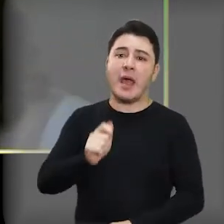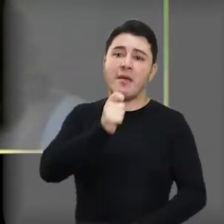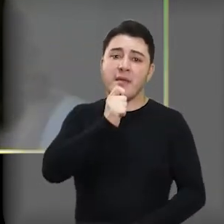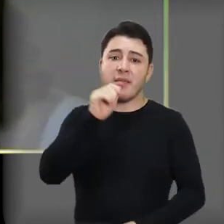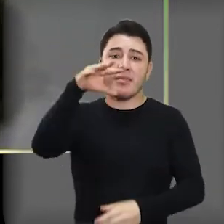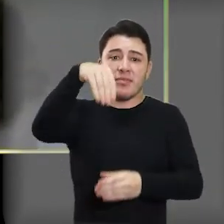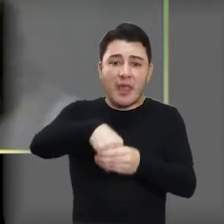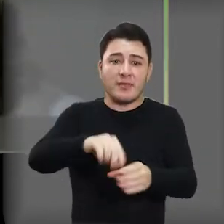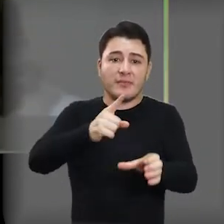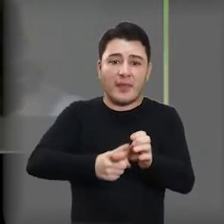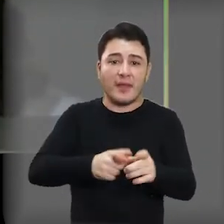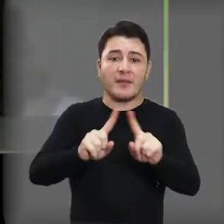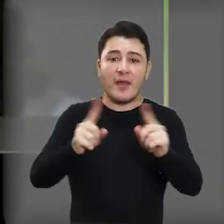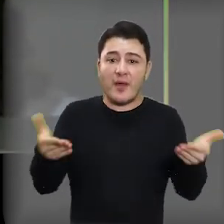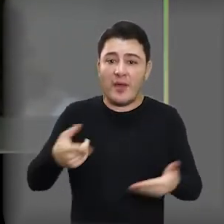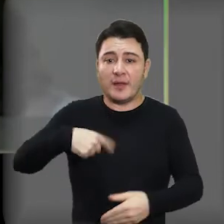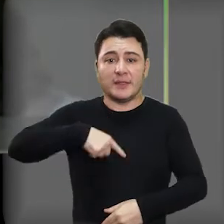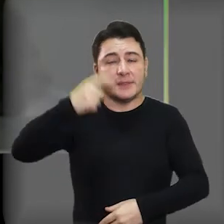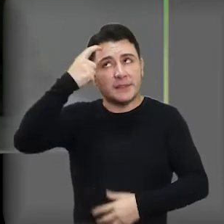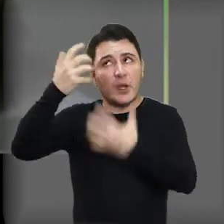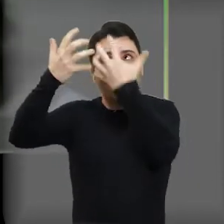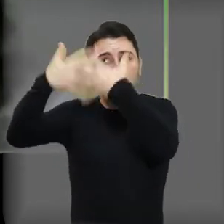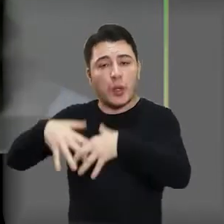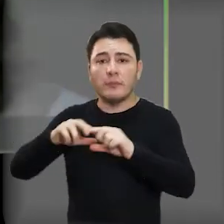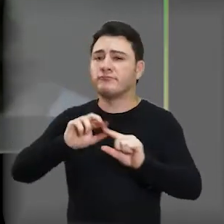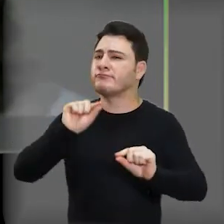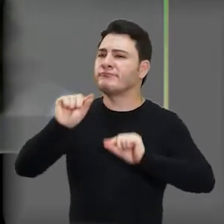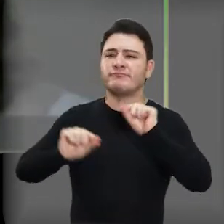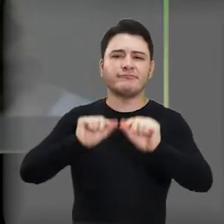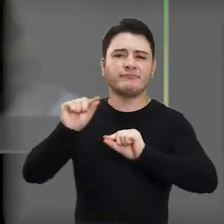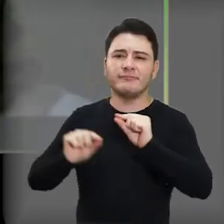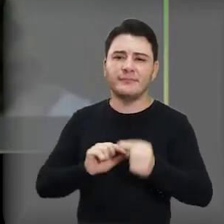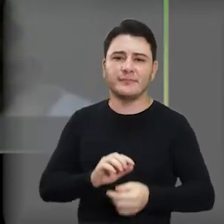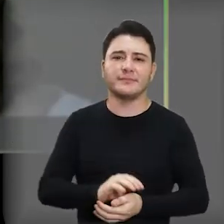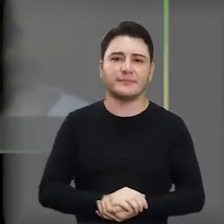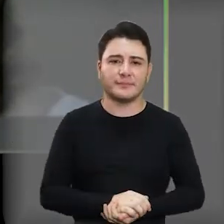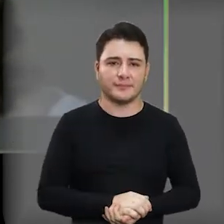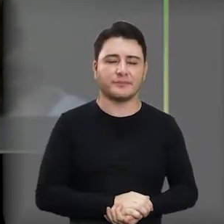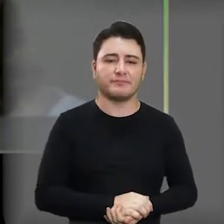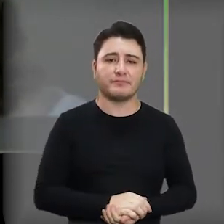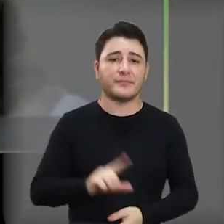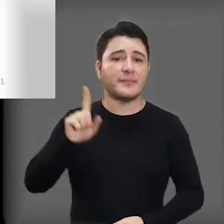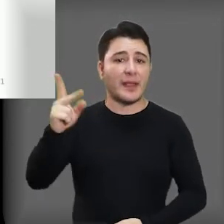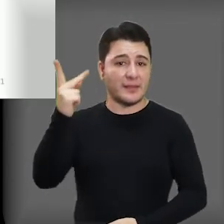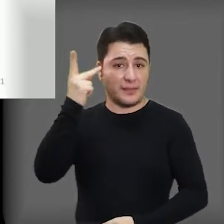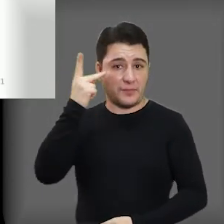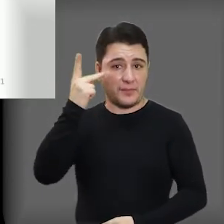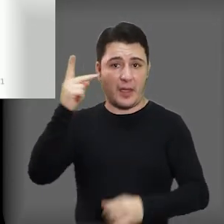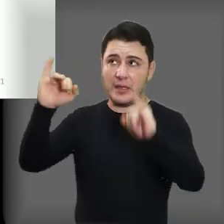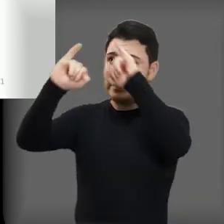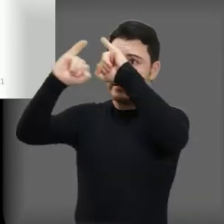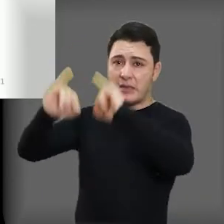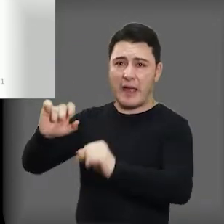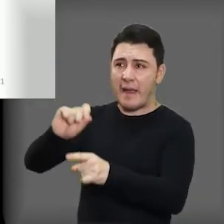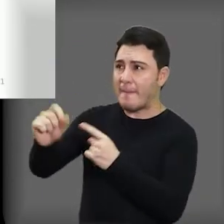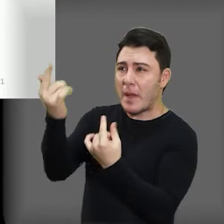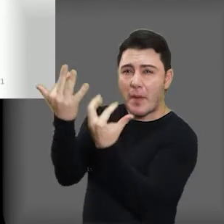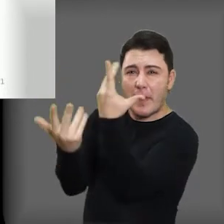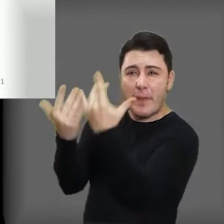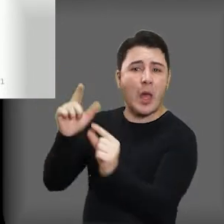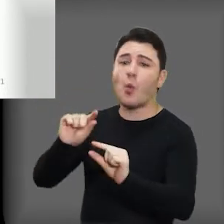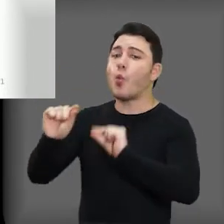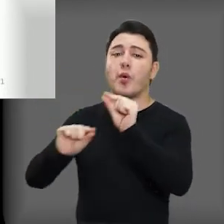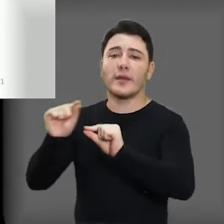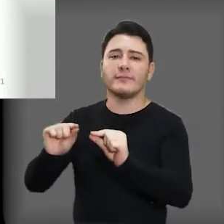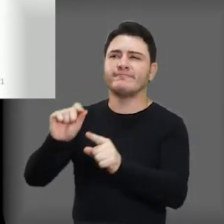cenário e na rotina das cidades. O que este caso nos invoca a refletir? O foi esse episódio Borba Gato?